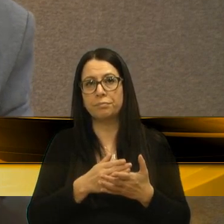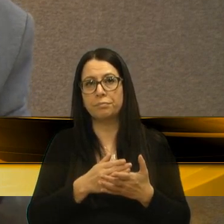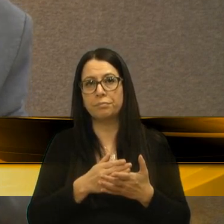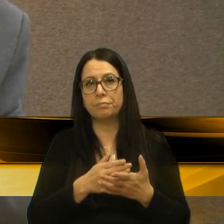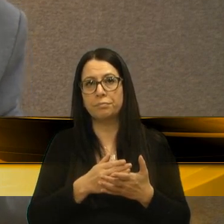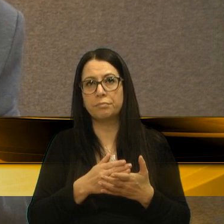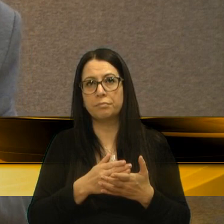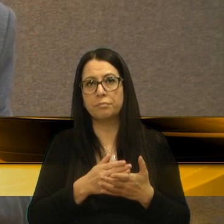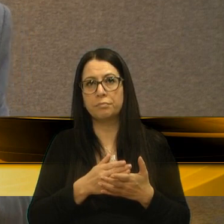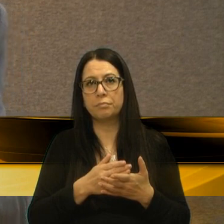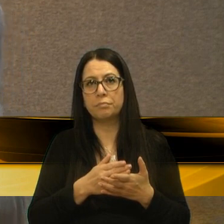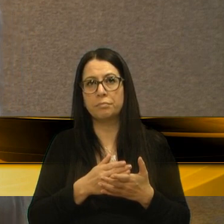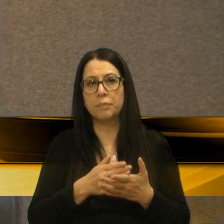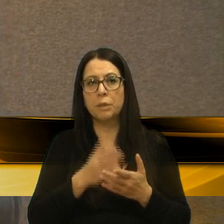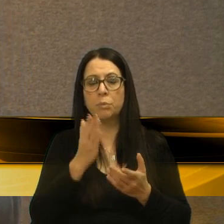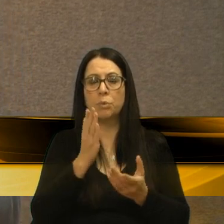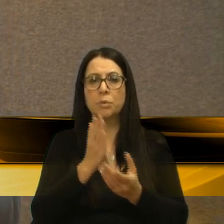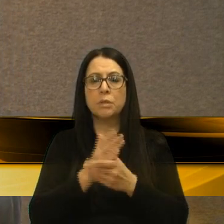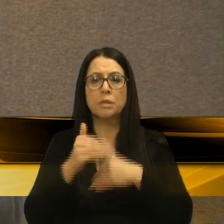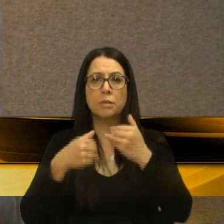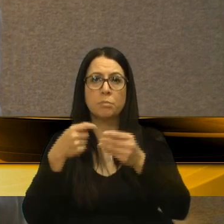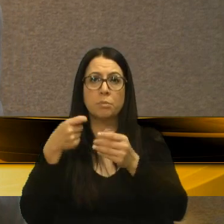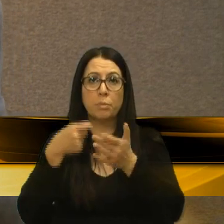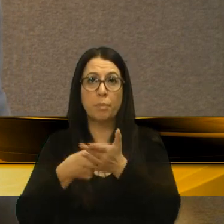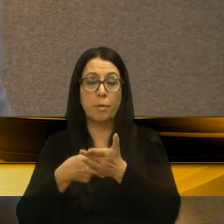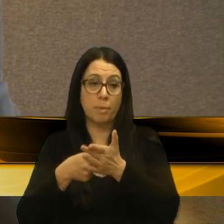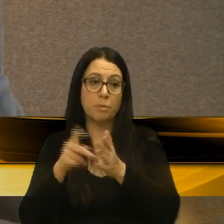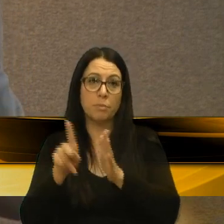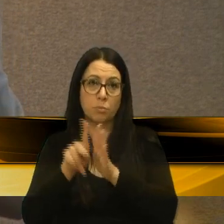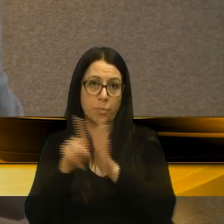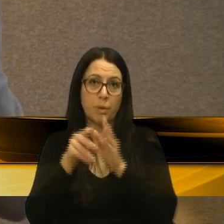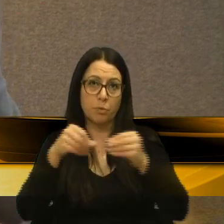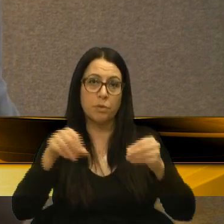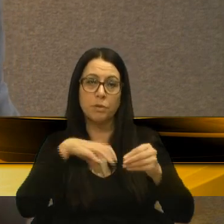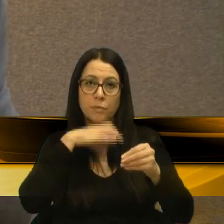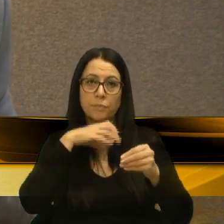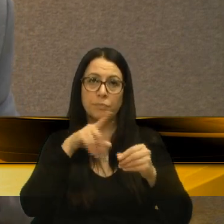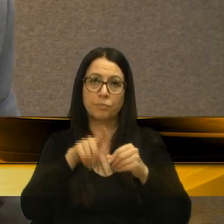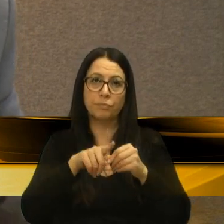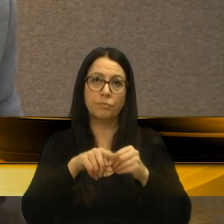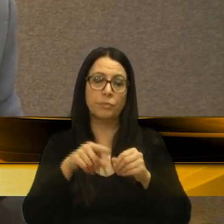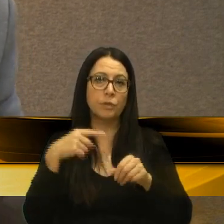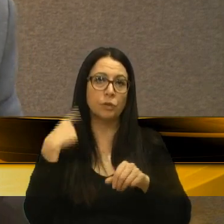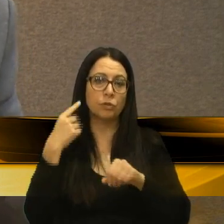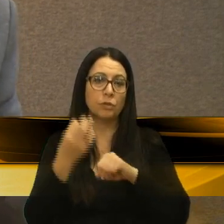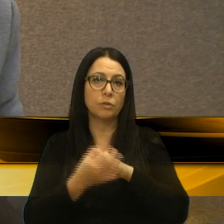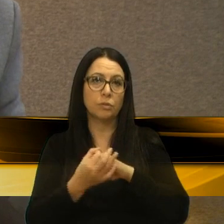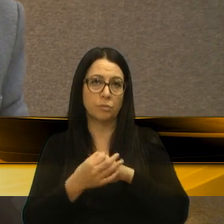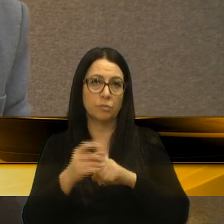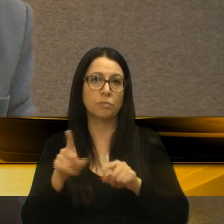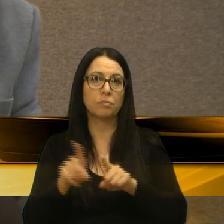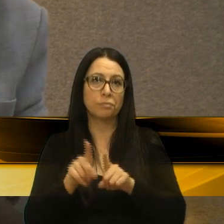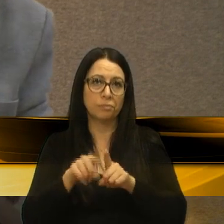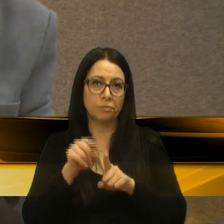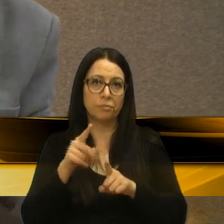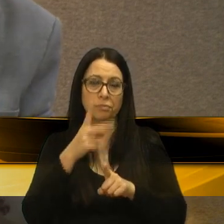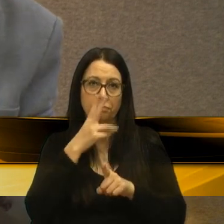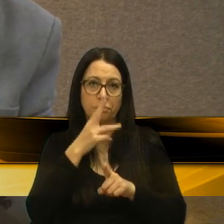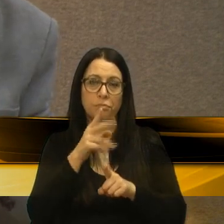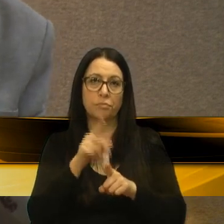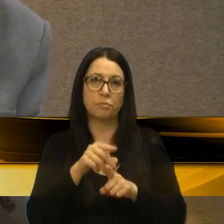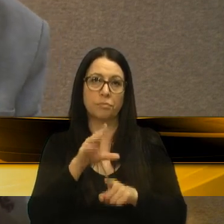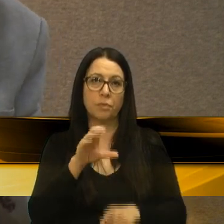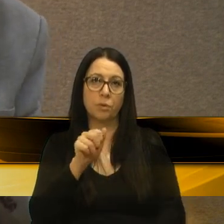processo para ser indenizado o proprietário, cujo advogado do proprietário também é o mesmo do caso